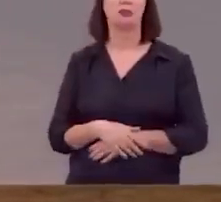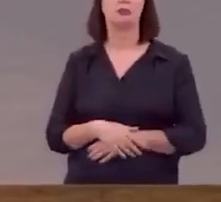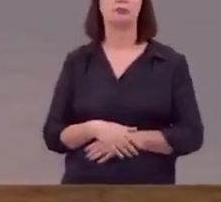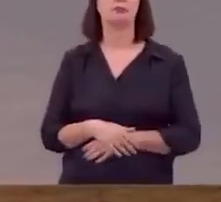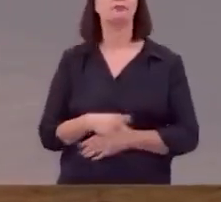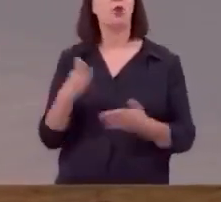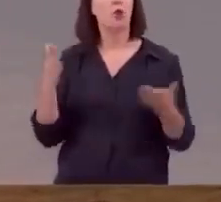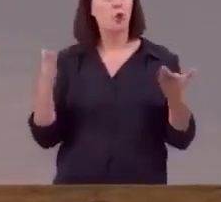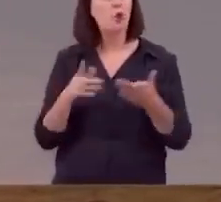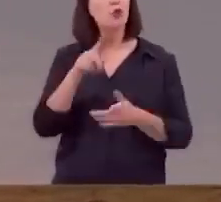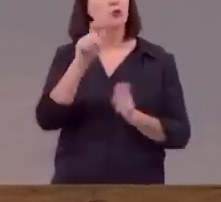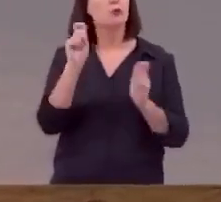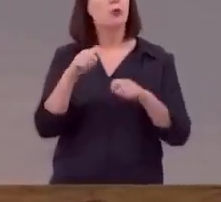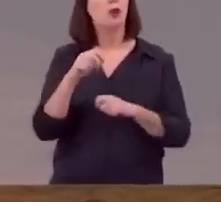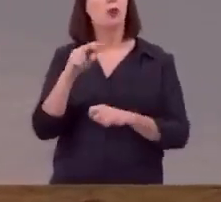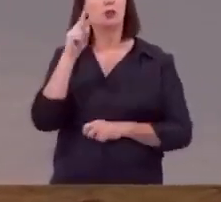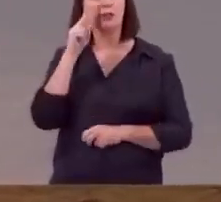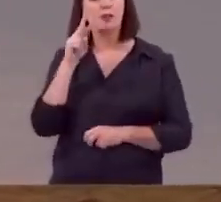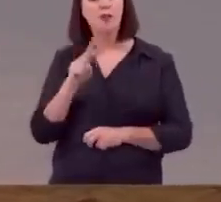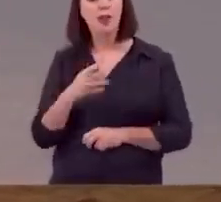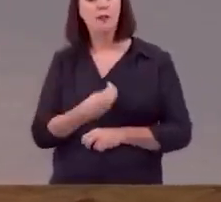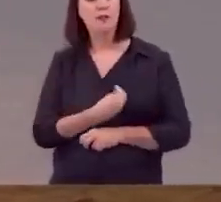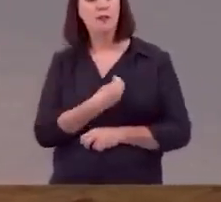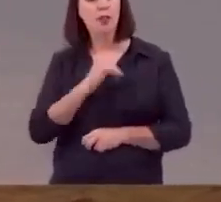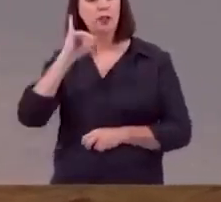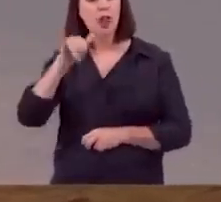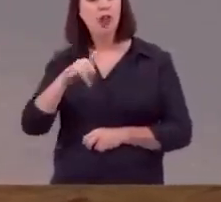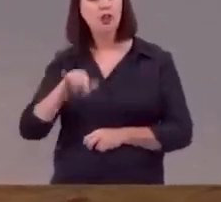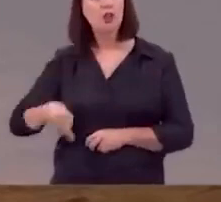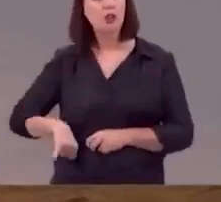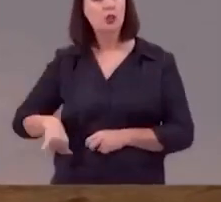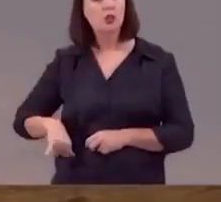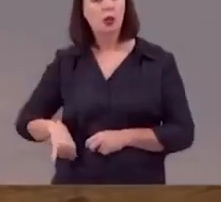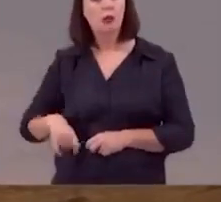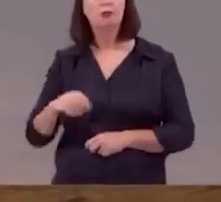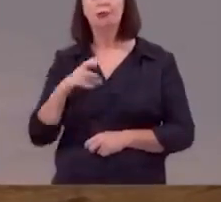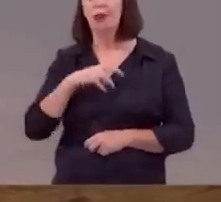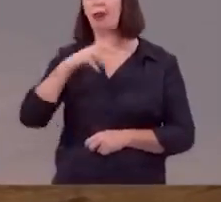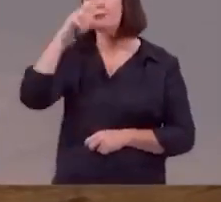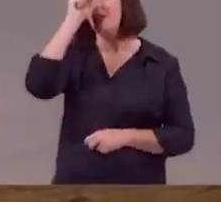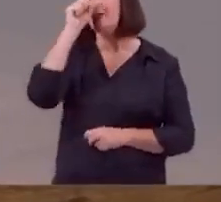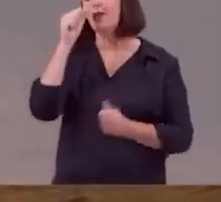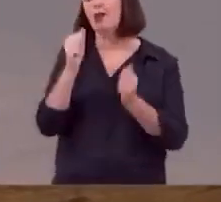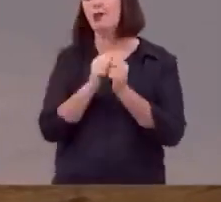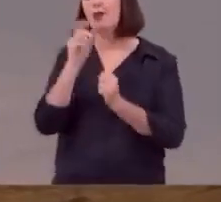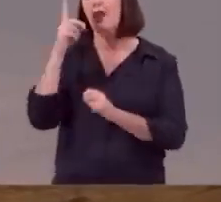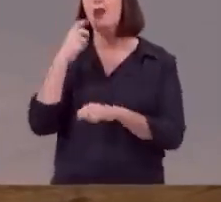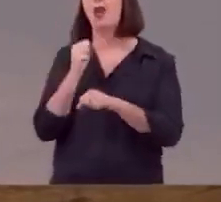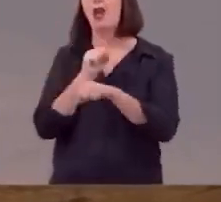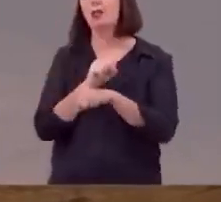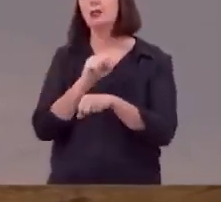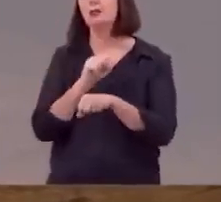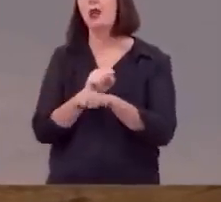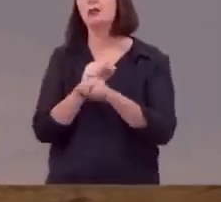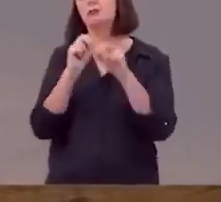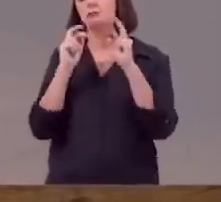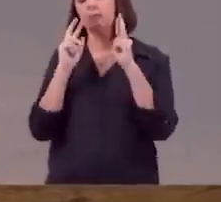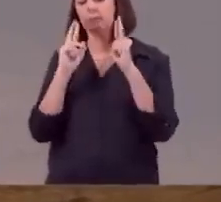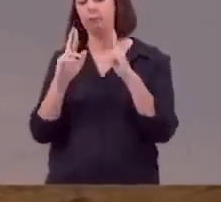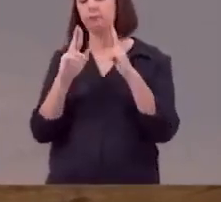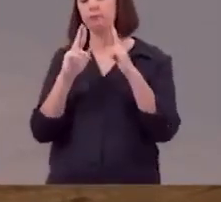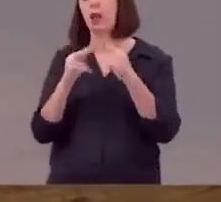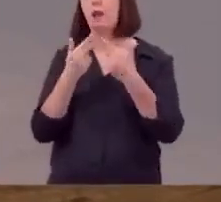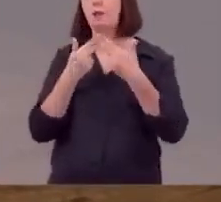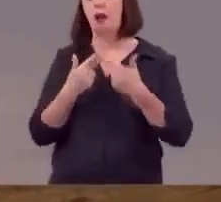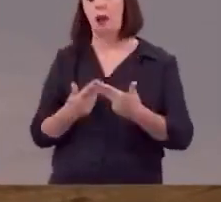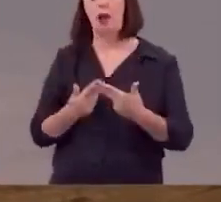hoje você pode olhar para a vida de Jó e aprender com ele a esperar em Deus a ter